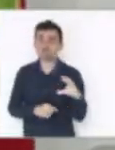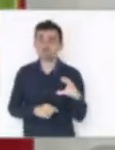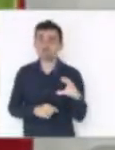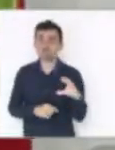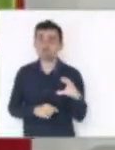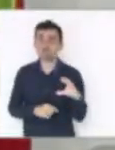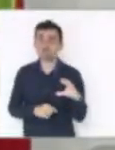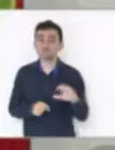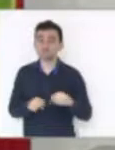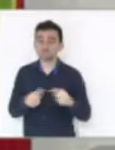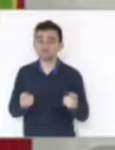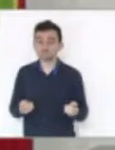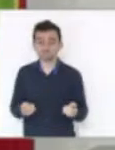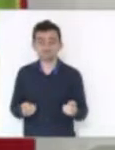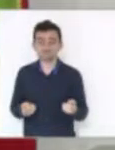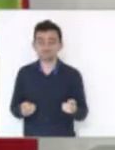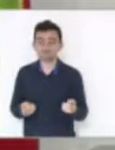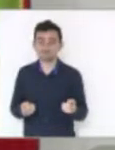realmente não é